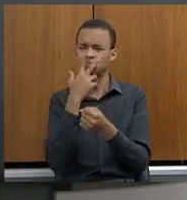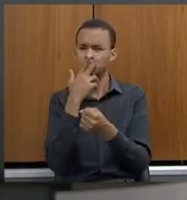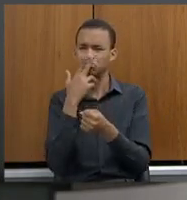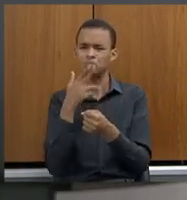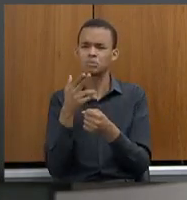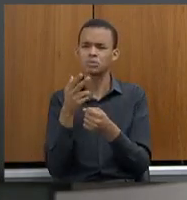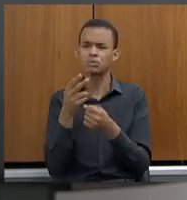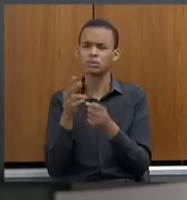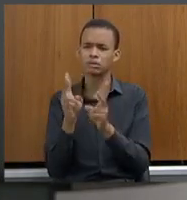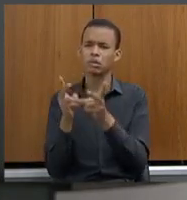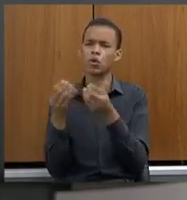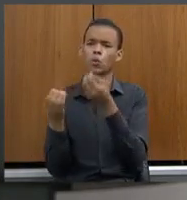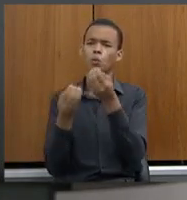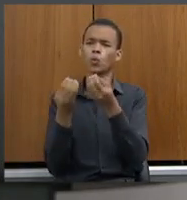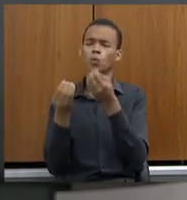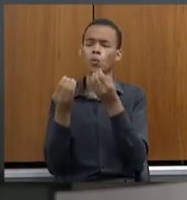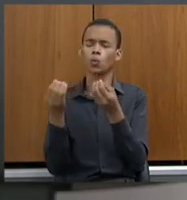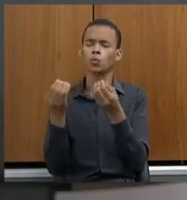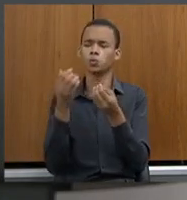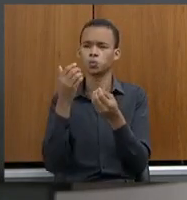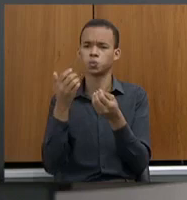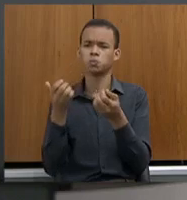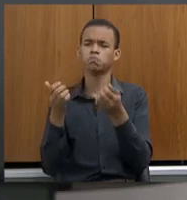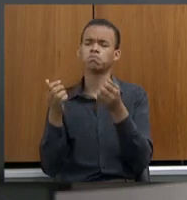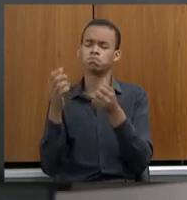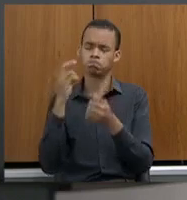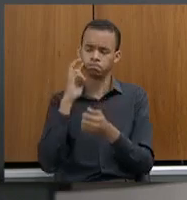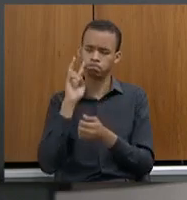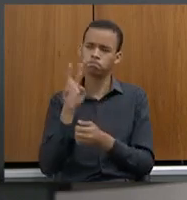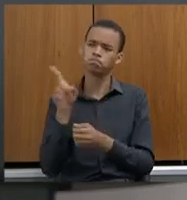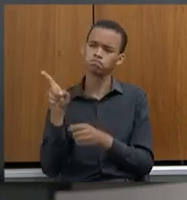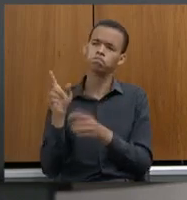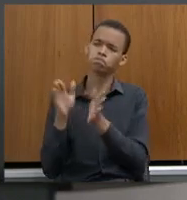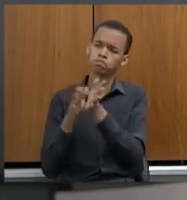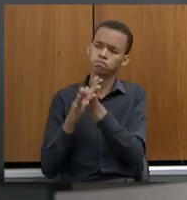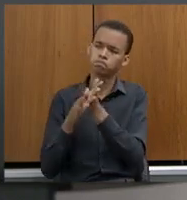que estava. e nós vemos a preocupação do senhor com a questão da gestão.